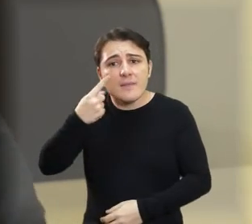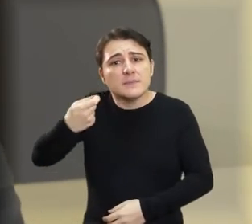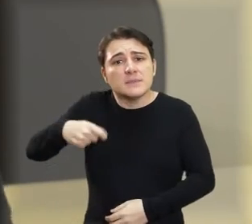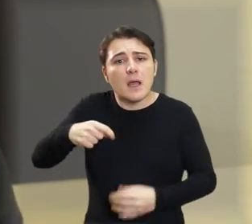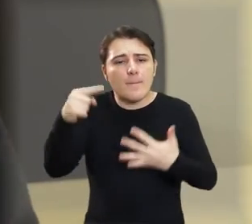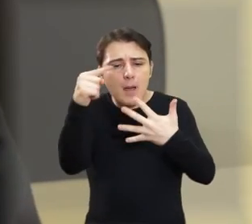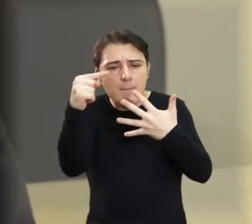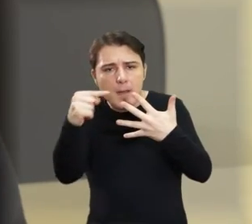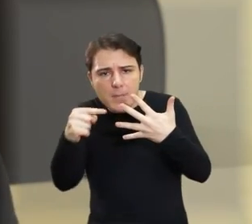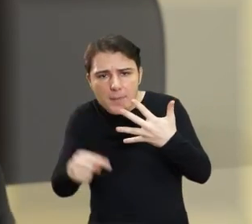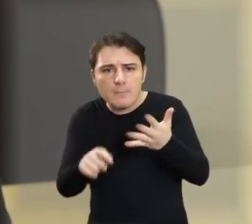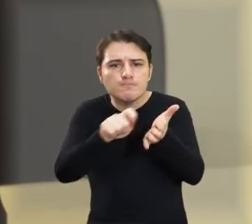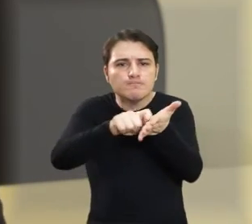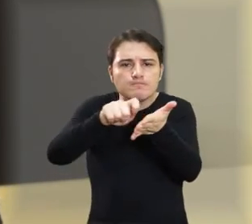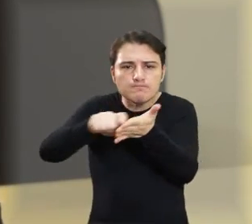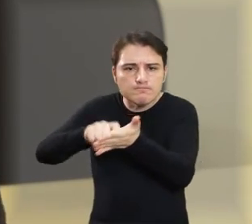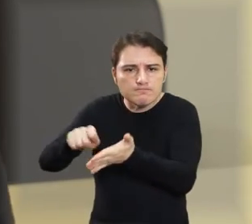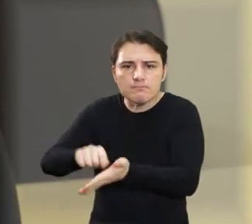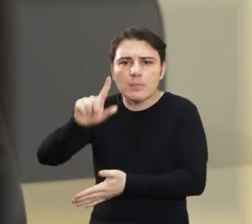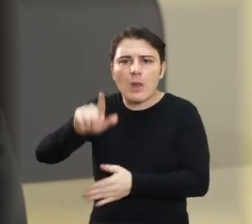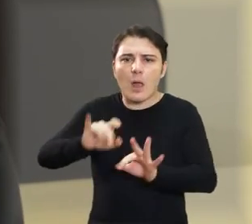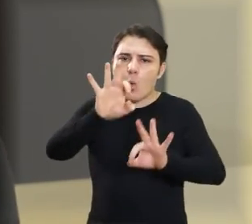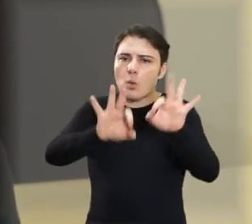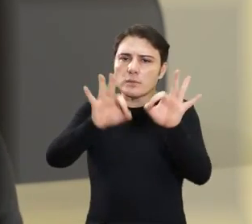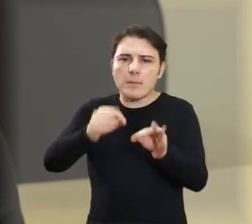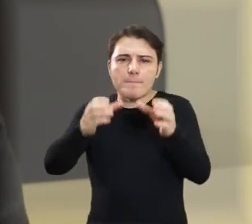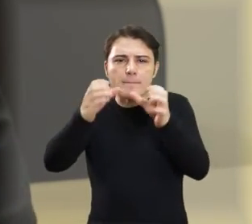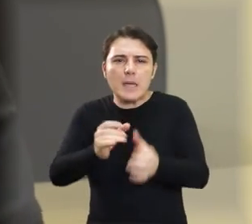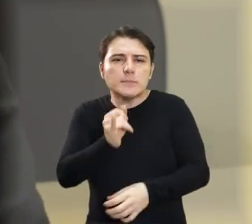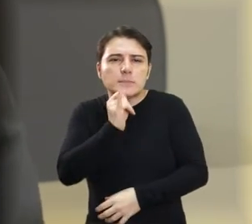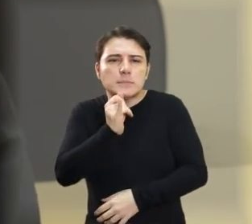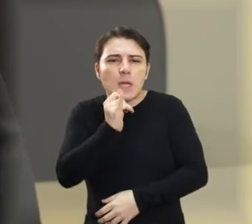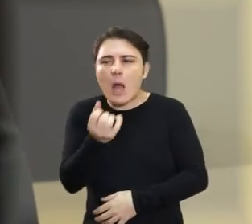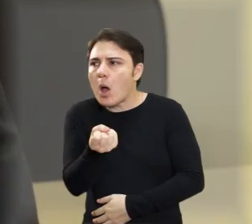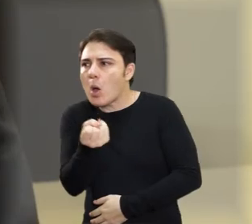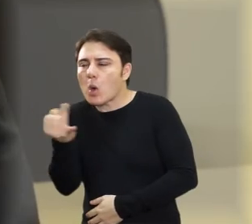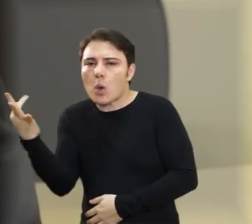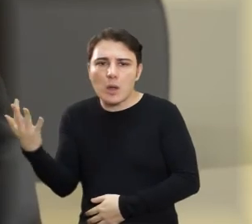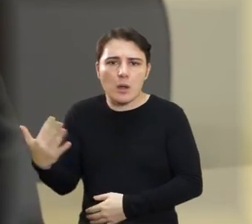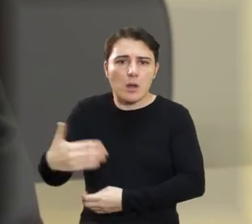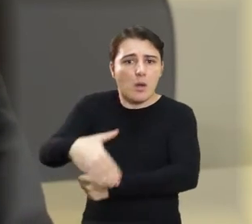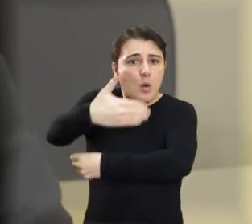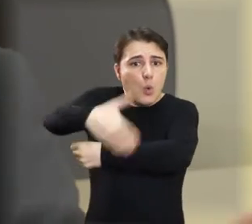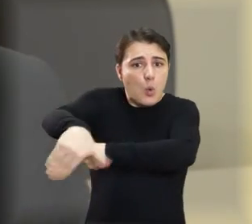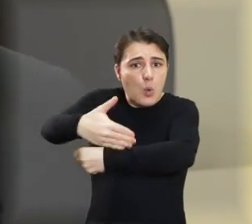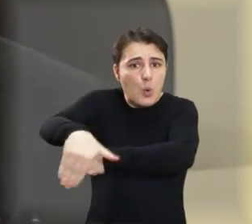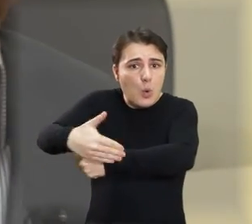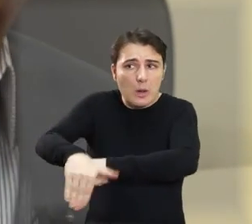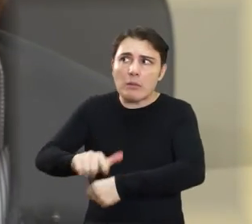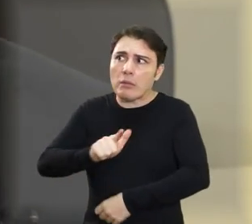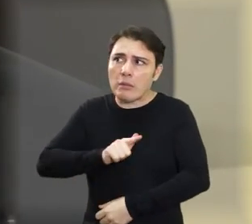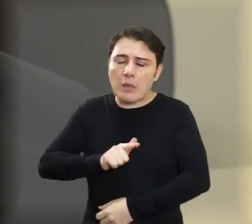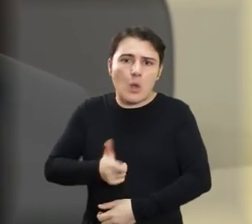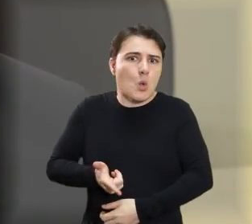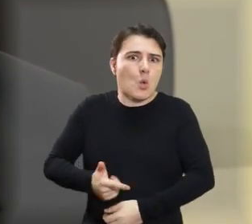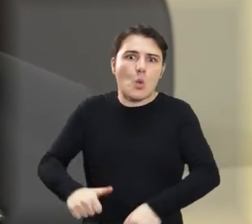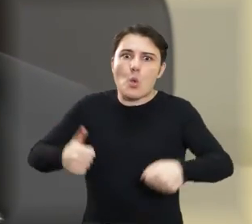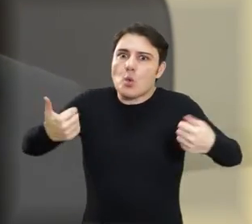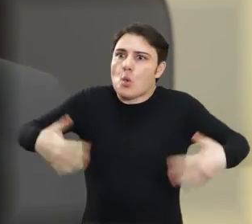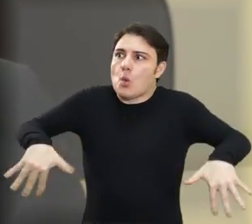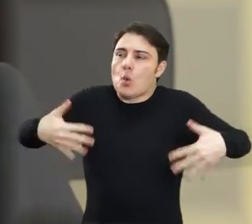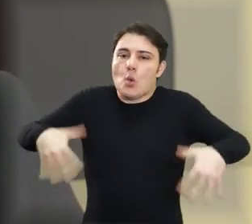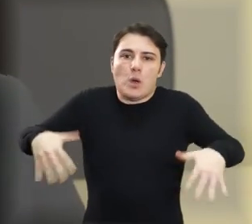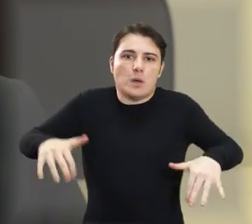Nós vamos procurar ir em cada bairro, ver a necessidade, ver a condição que aquele bairro tem, o que precisa naquele bairro,